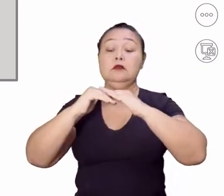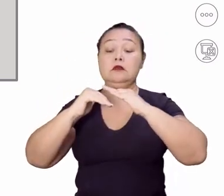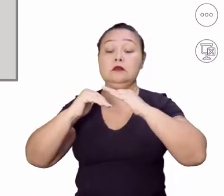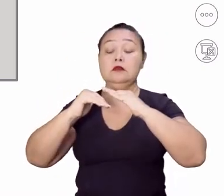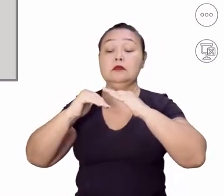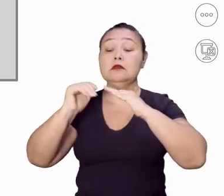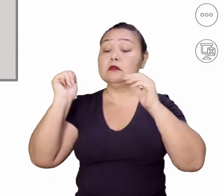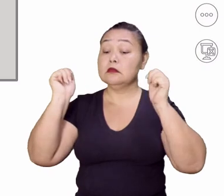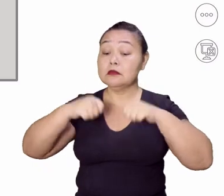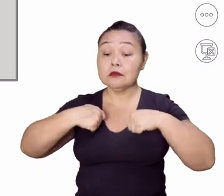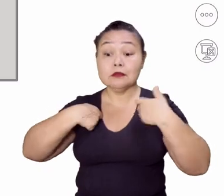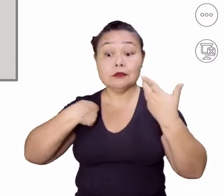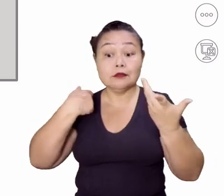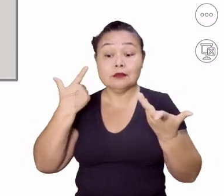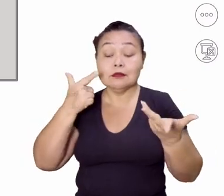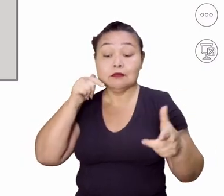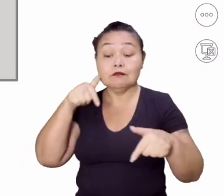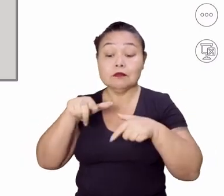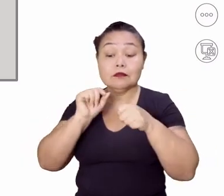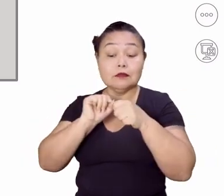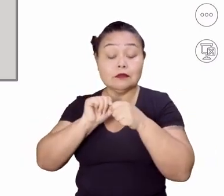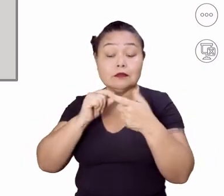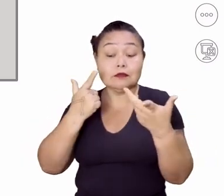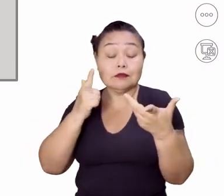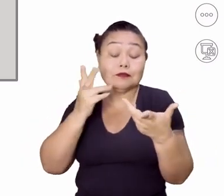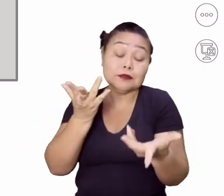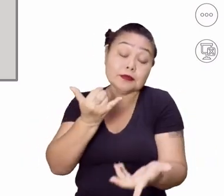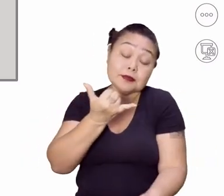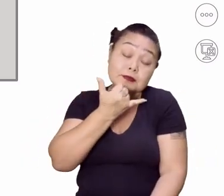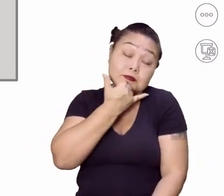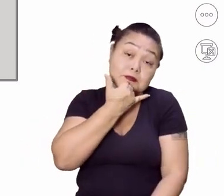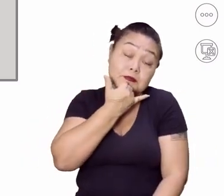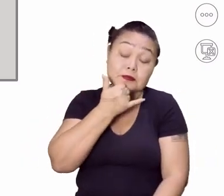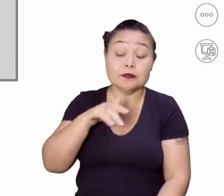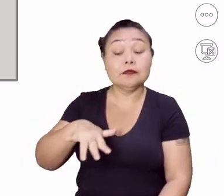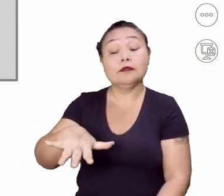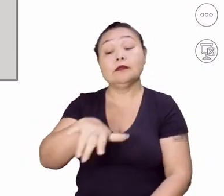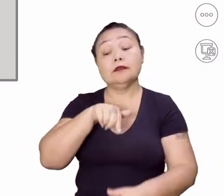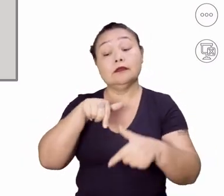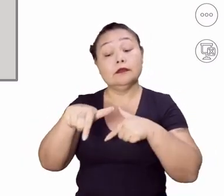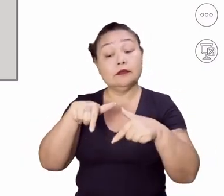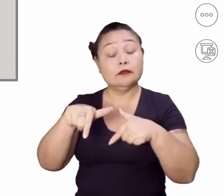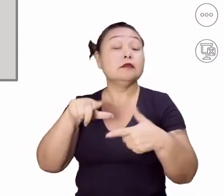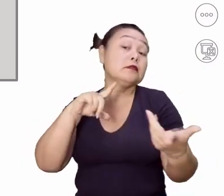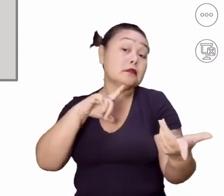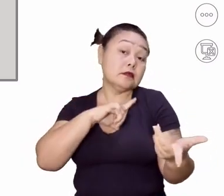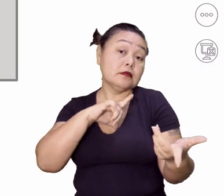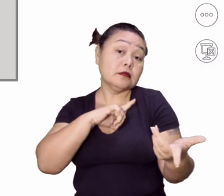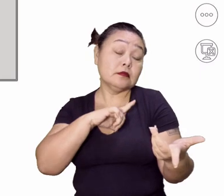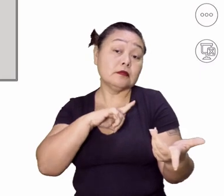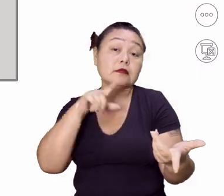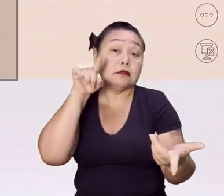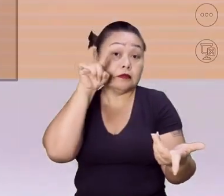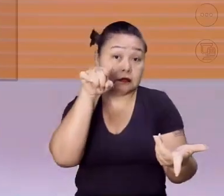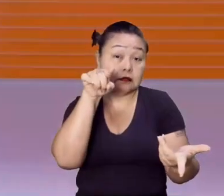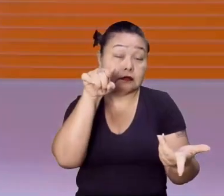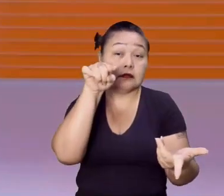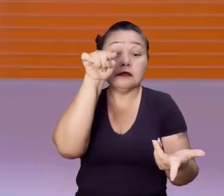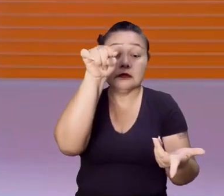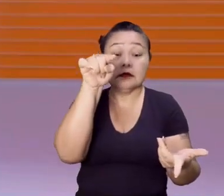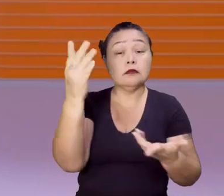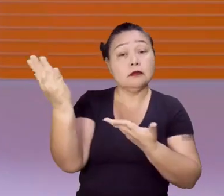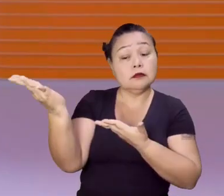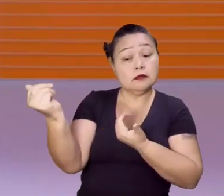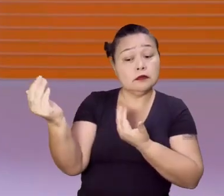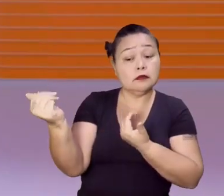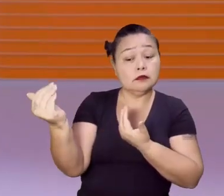ser produtivo. Ah, infelizmente, gente, no mundo do trabalho existe isso. Então, você que está aí